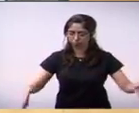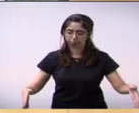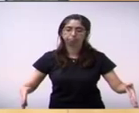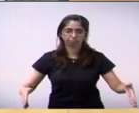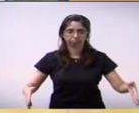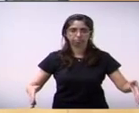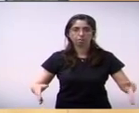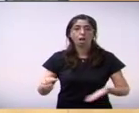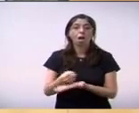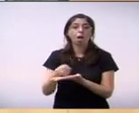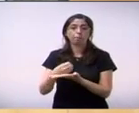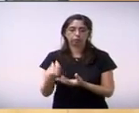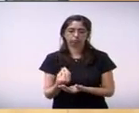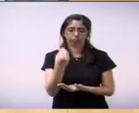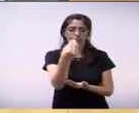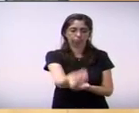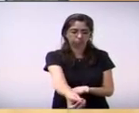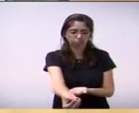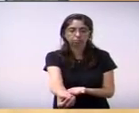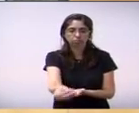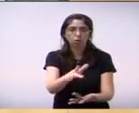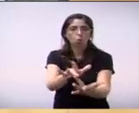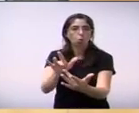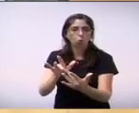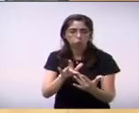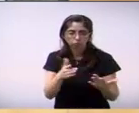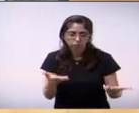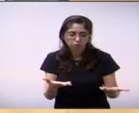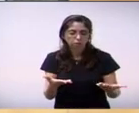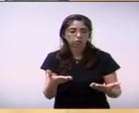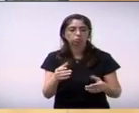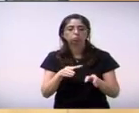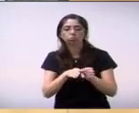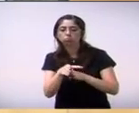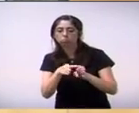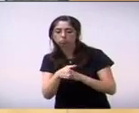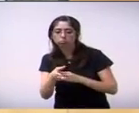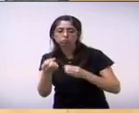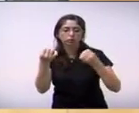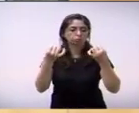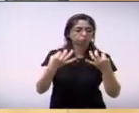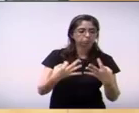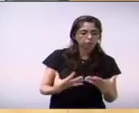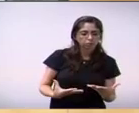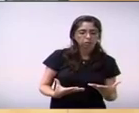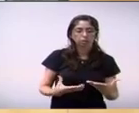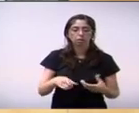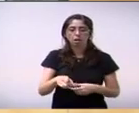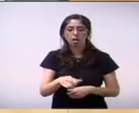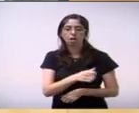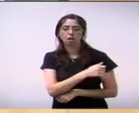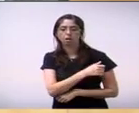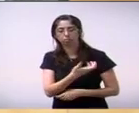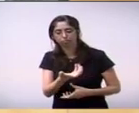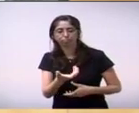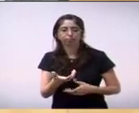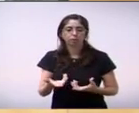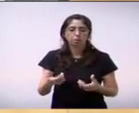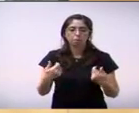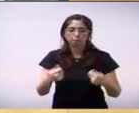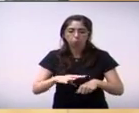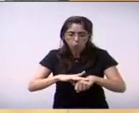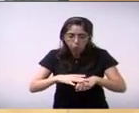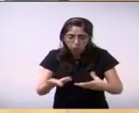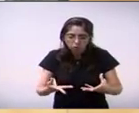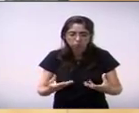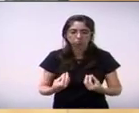tem fotos delas orientando os pacientes tem fotos no hospital entregando para paciente tem fotos no hospital entregando